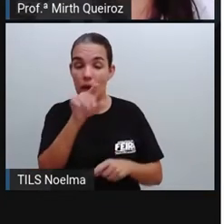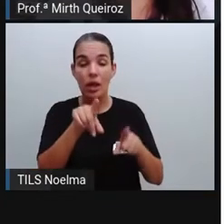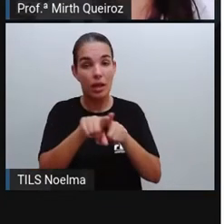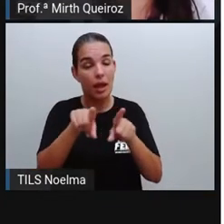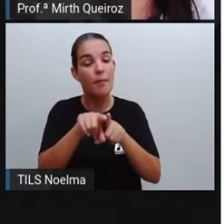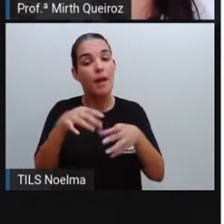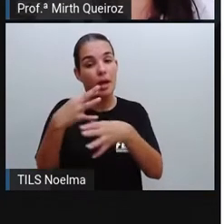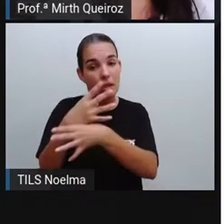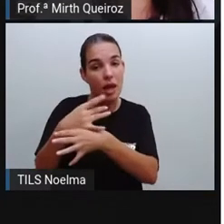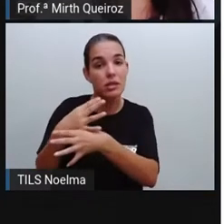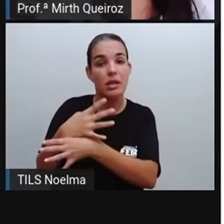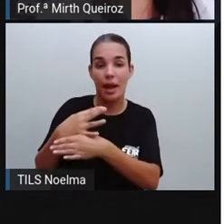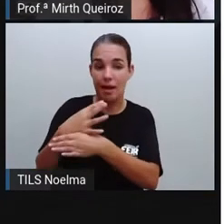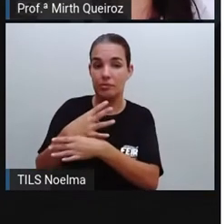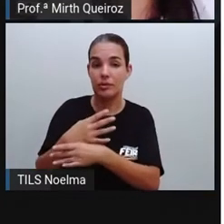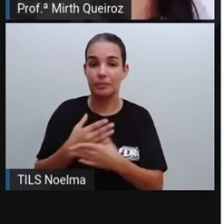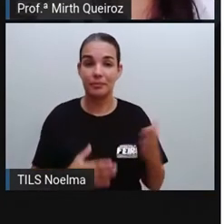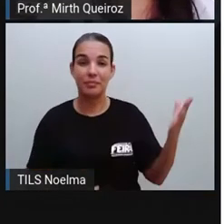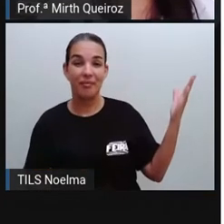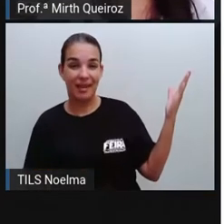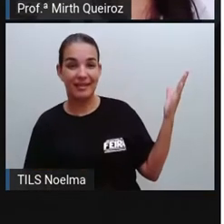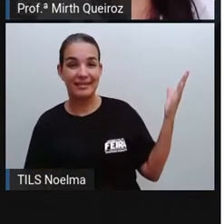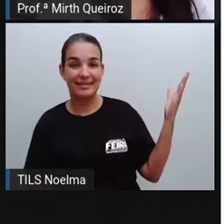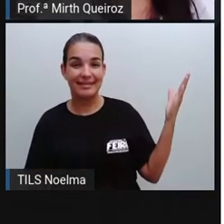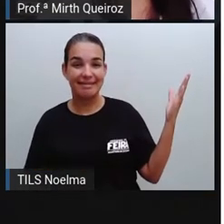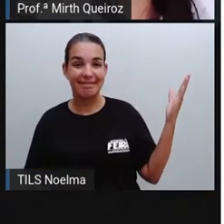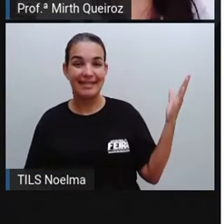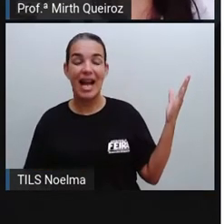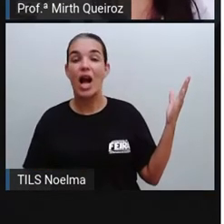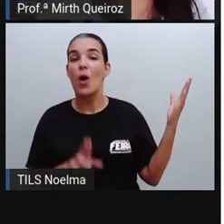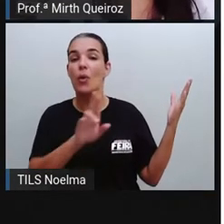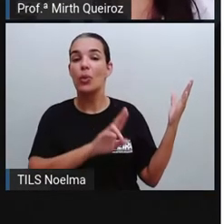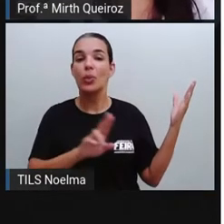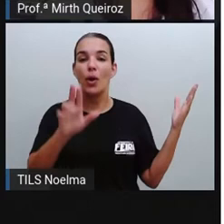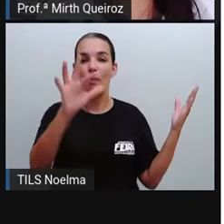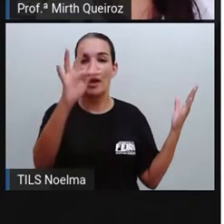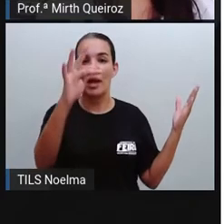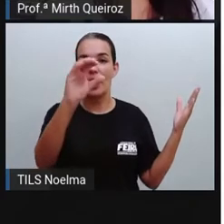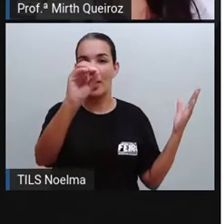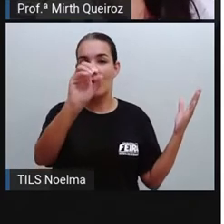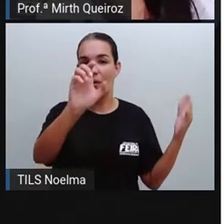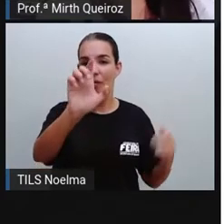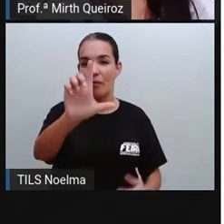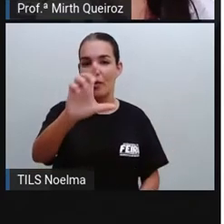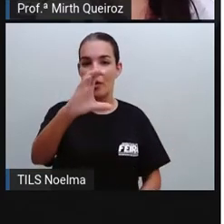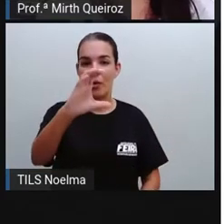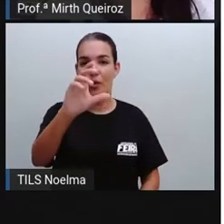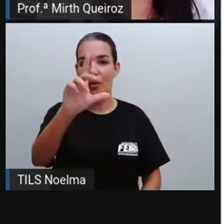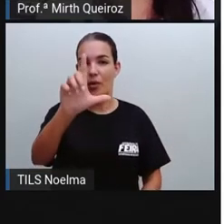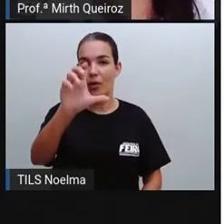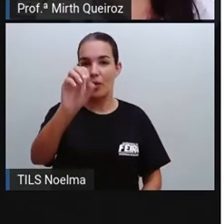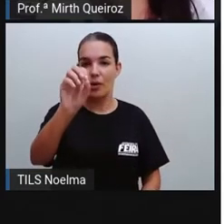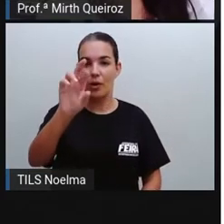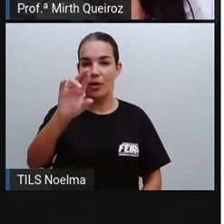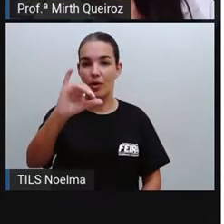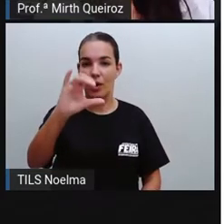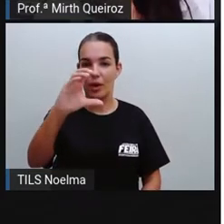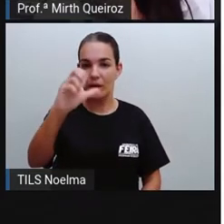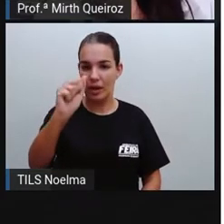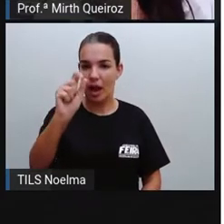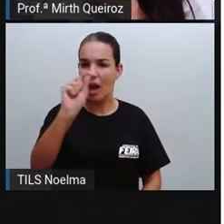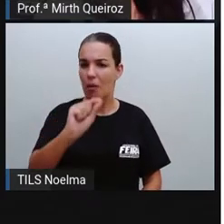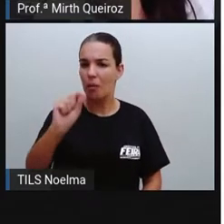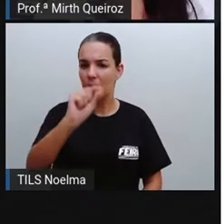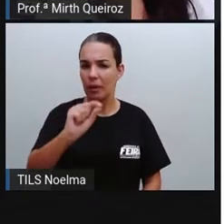As lendas folclóricas, né? Primeiro, a palavra folclore, ela possui uma etimologia em inglês e significa conhecimento de um